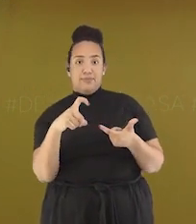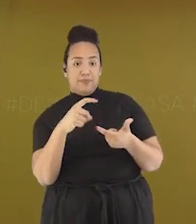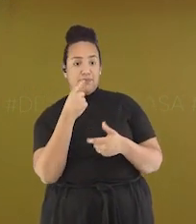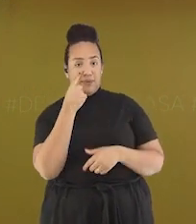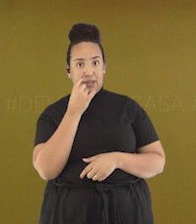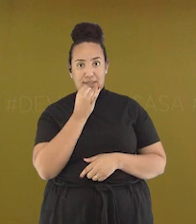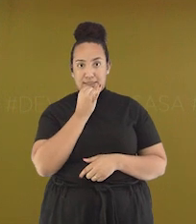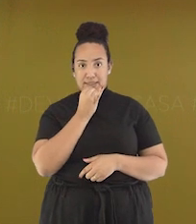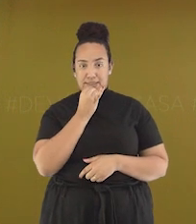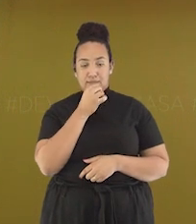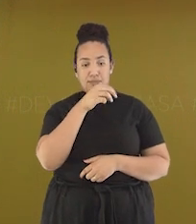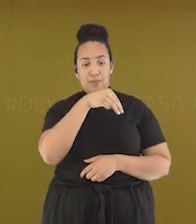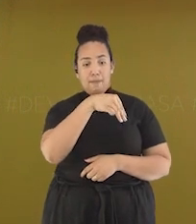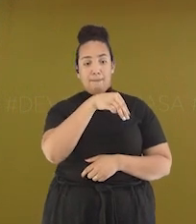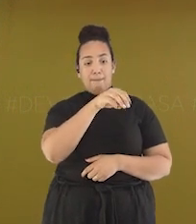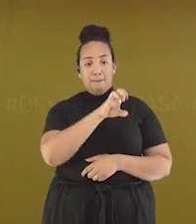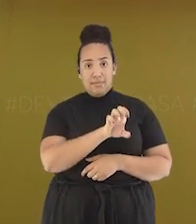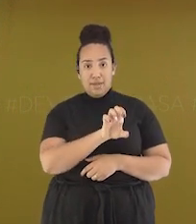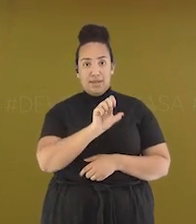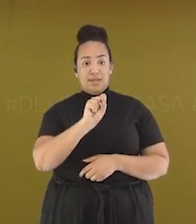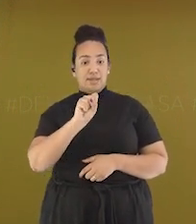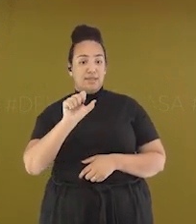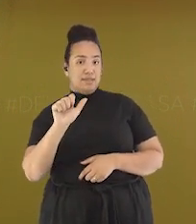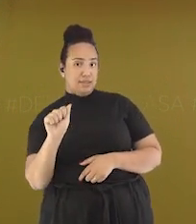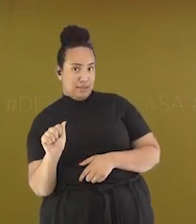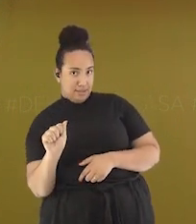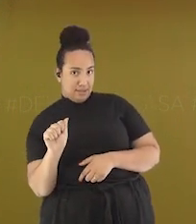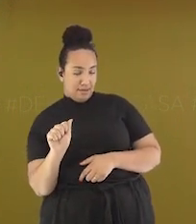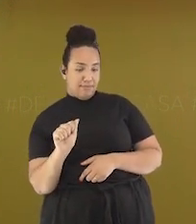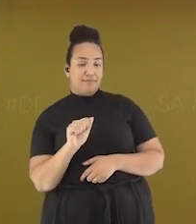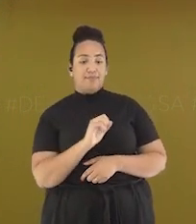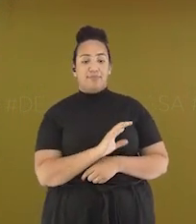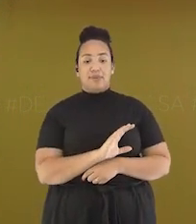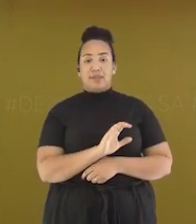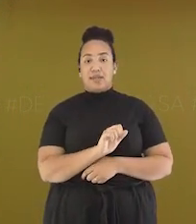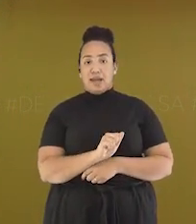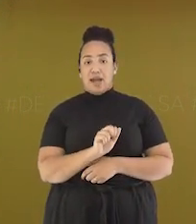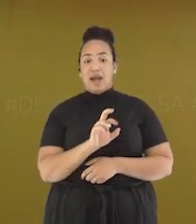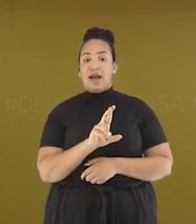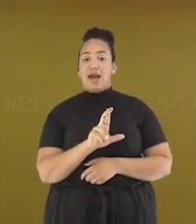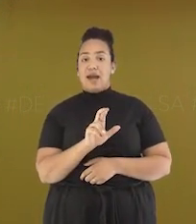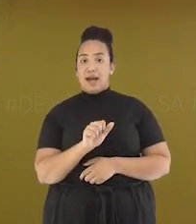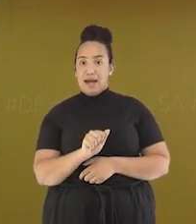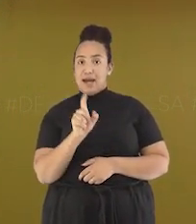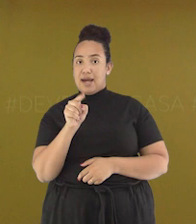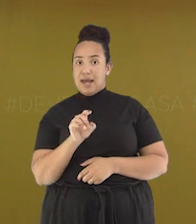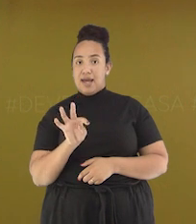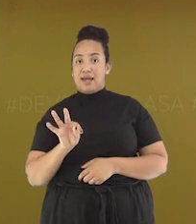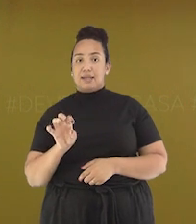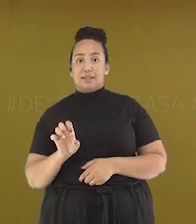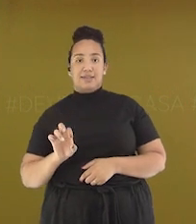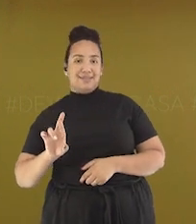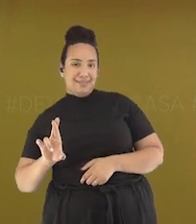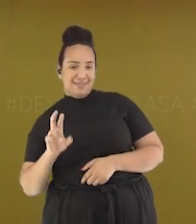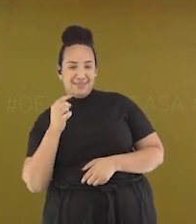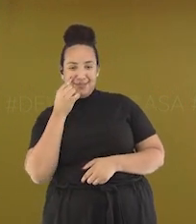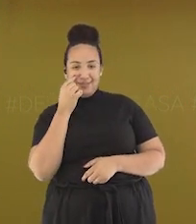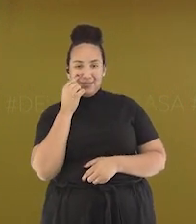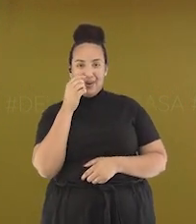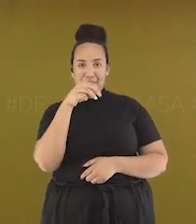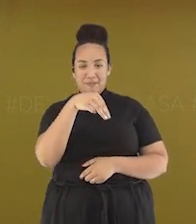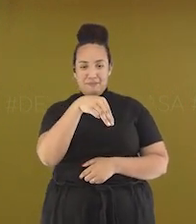e caráter. Então, vejam, última, penúltima. A penúltima sílaba é a sílaba mais forte.